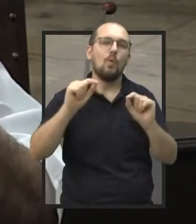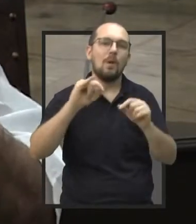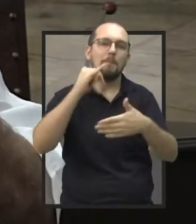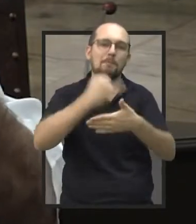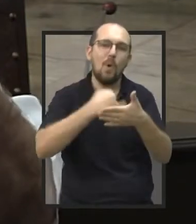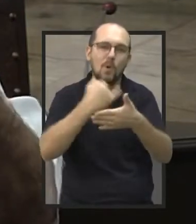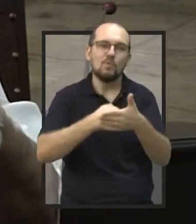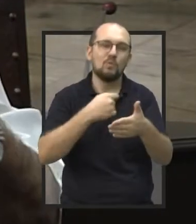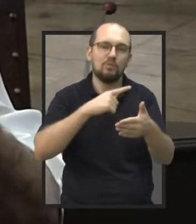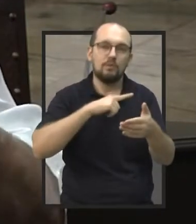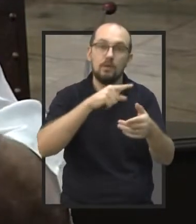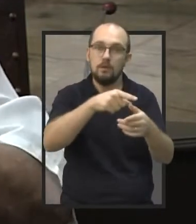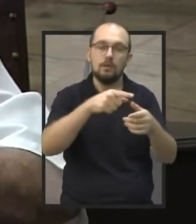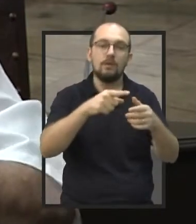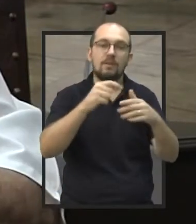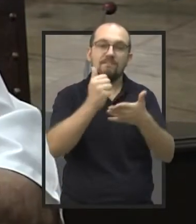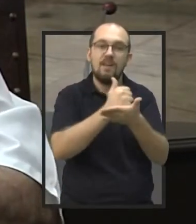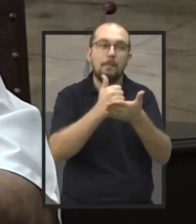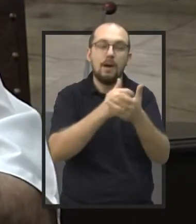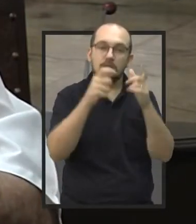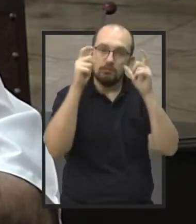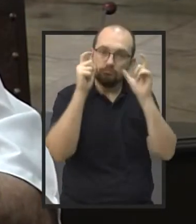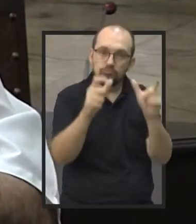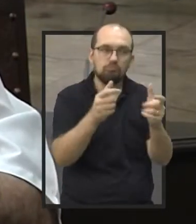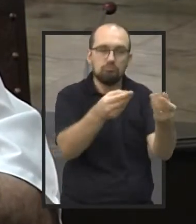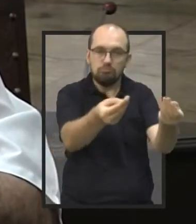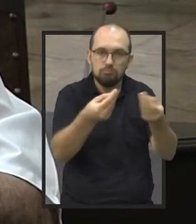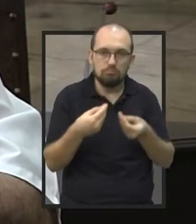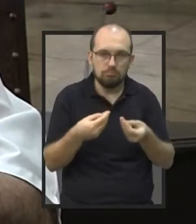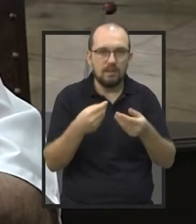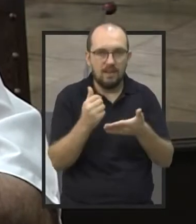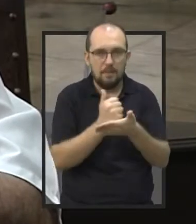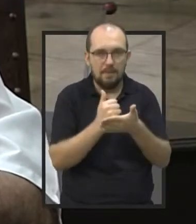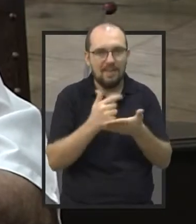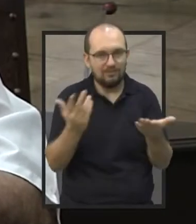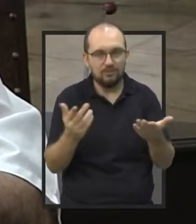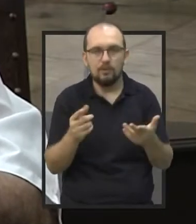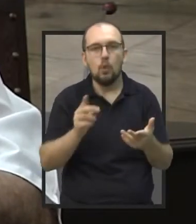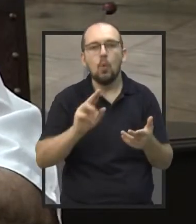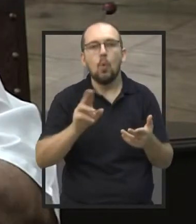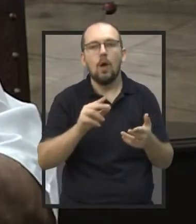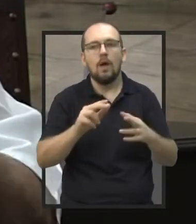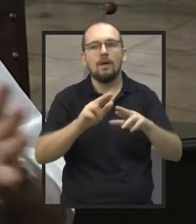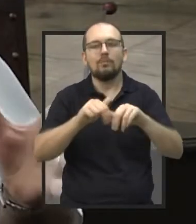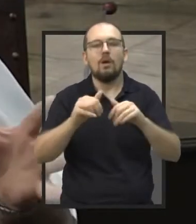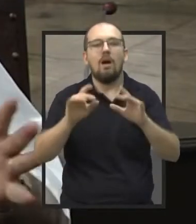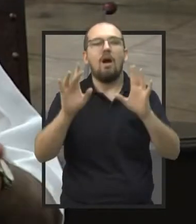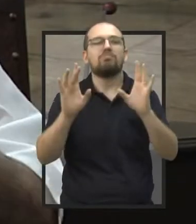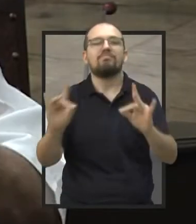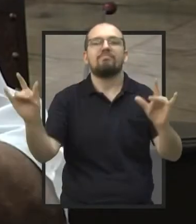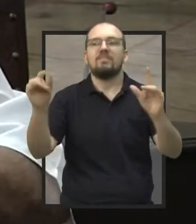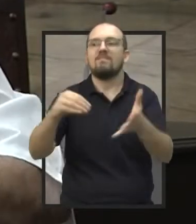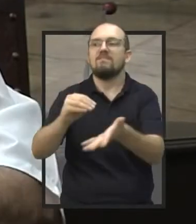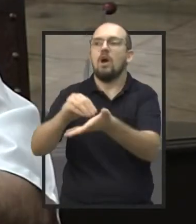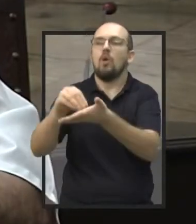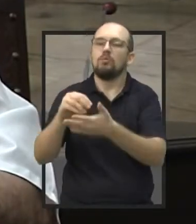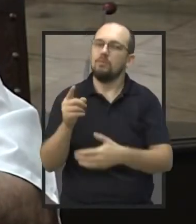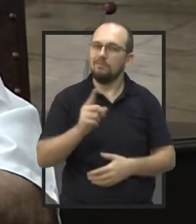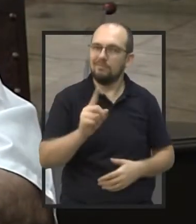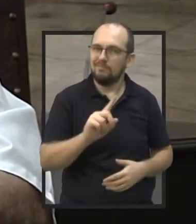Então ela tem interesse em entregar esses remédios. Então esses remédios não faltam, não pode faltar esse remédio